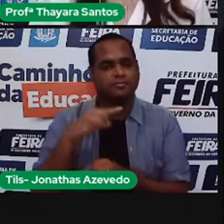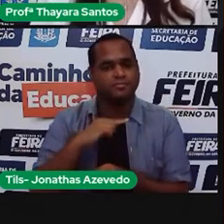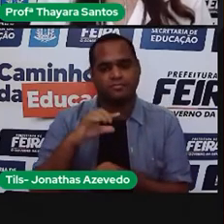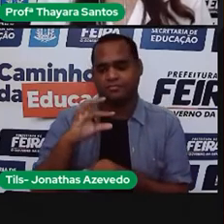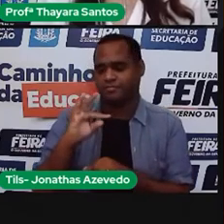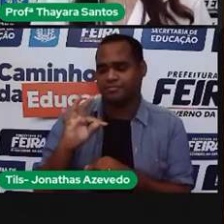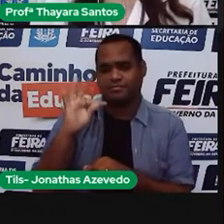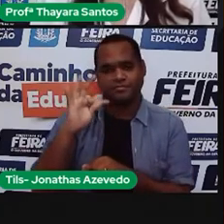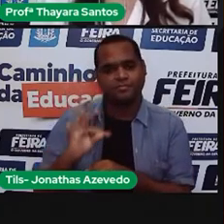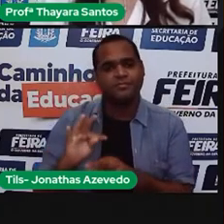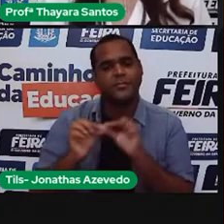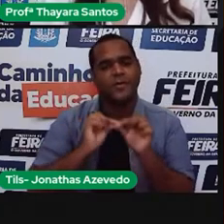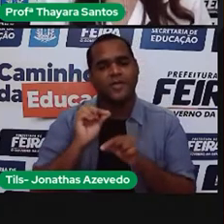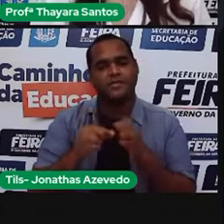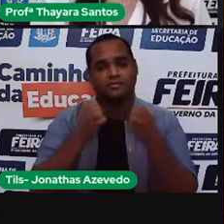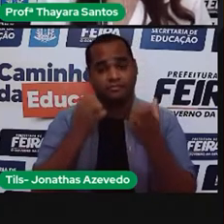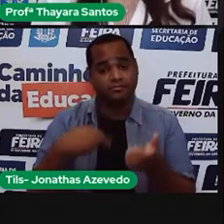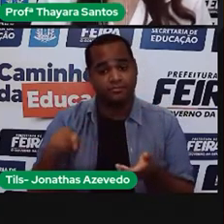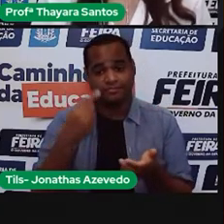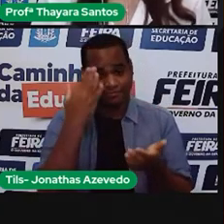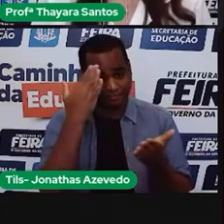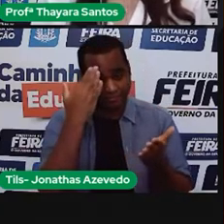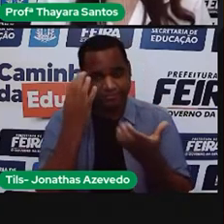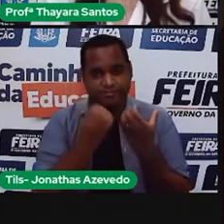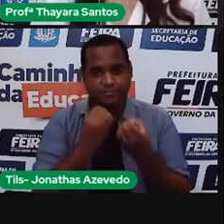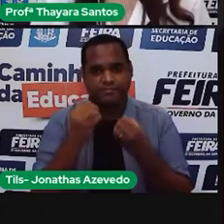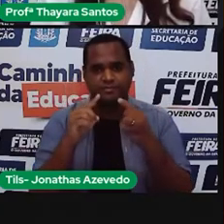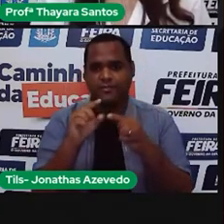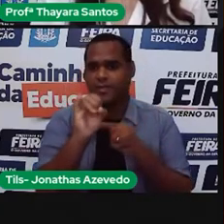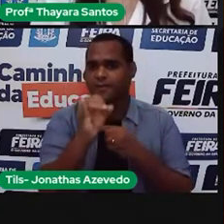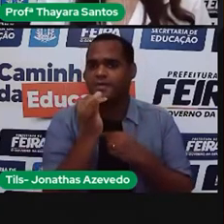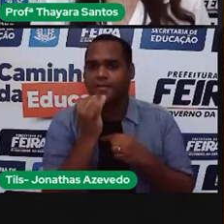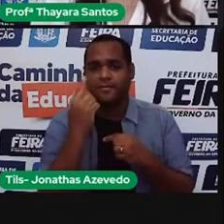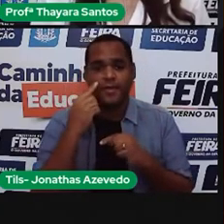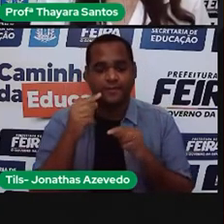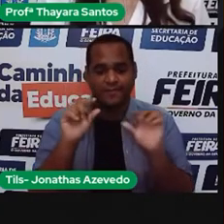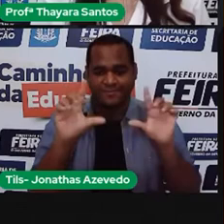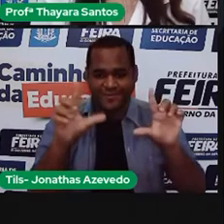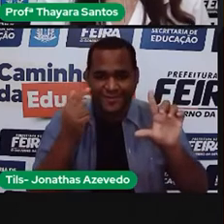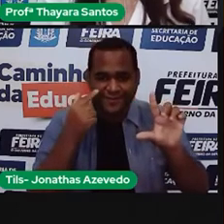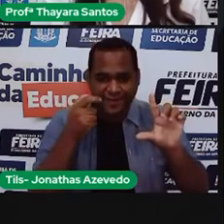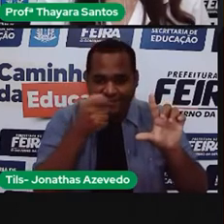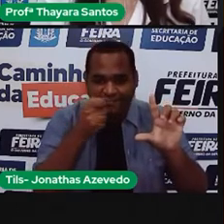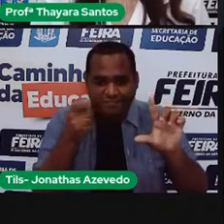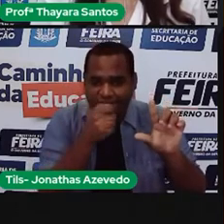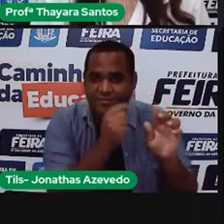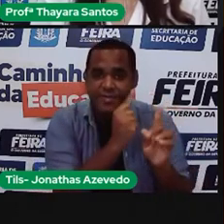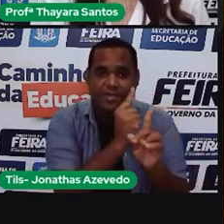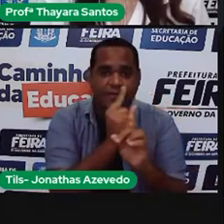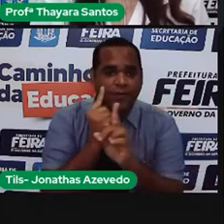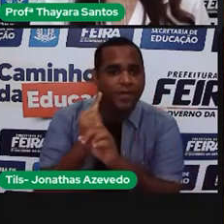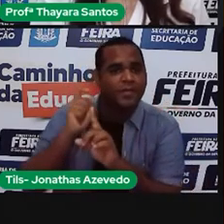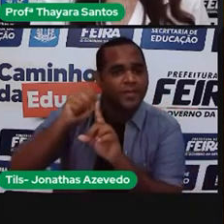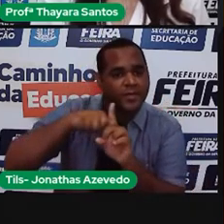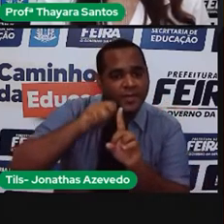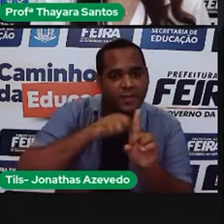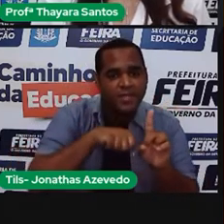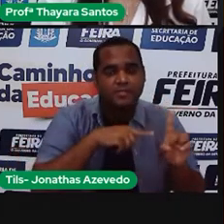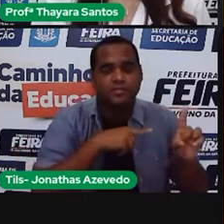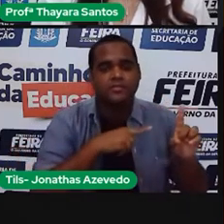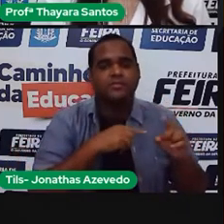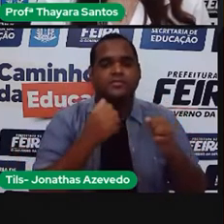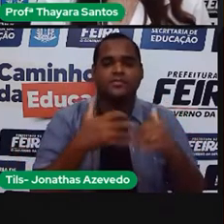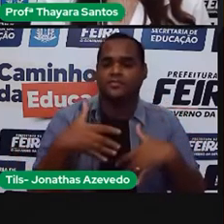bandeiras tarifárias? É hora de saber. Se você reparar bem, vai ver que todo mês na sua conta de luz estão lá as bandeiras